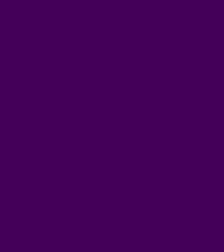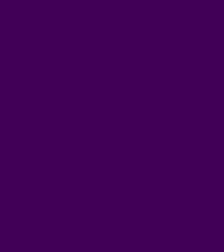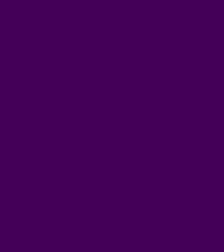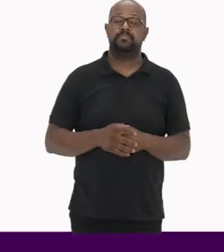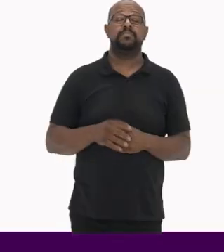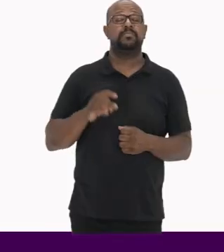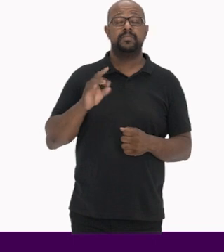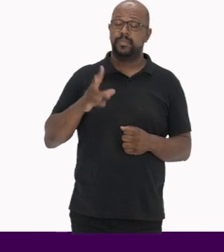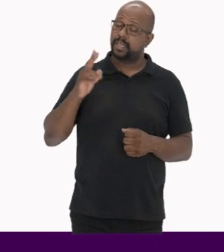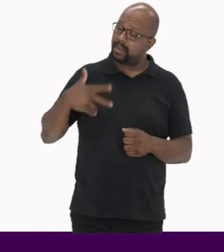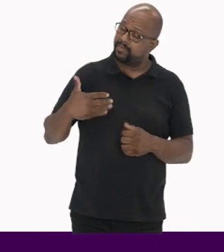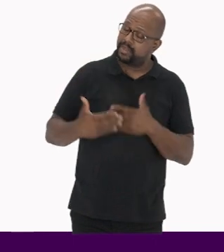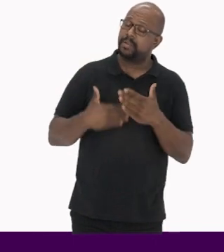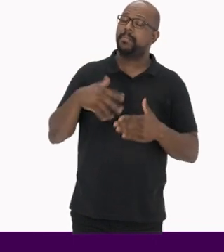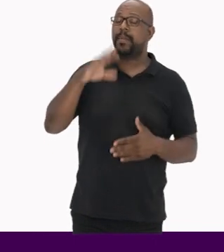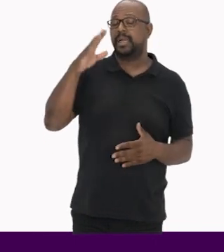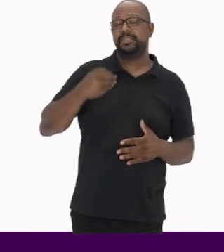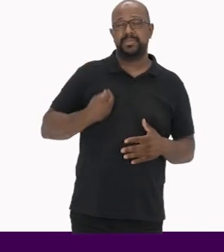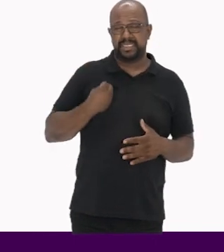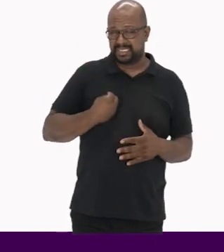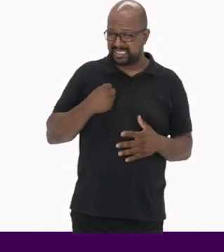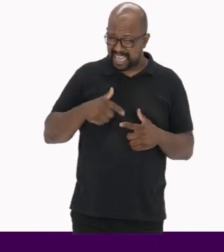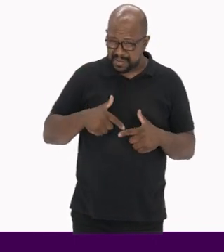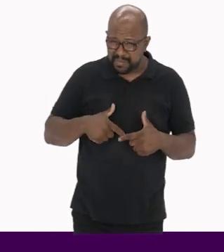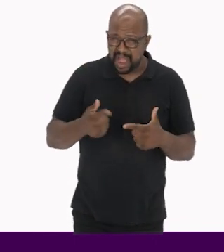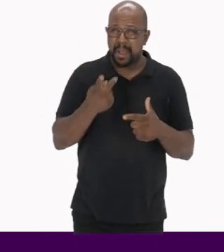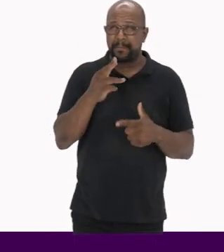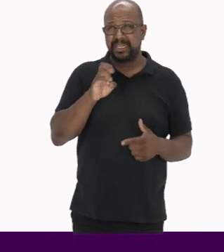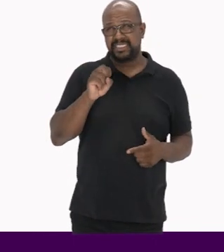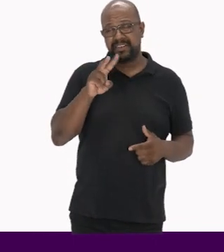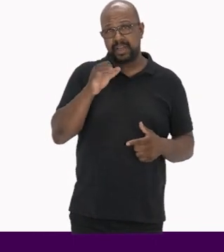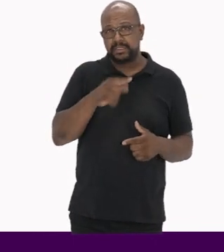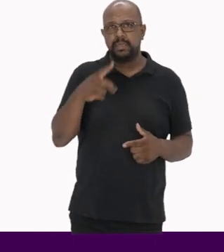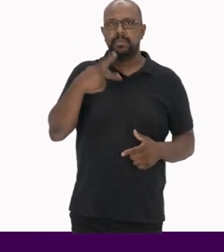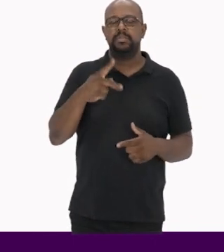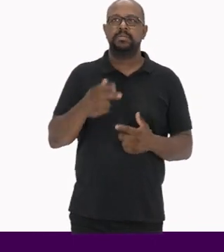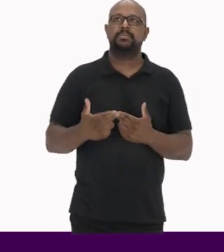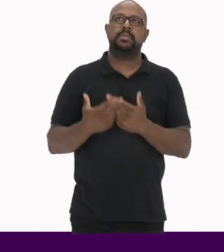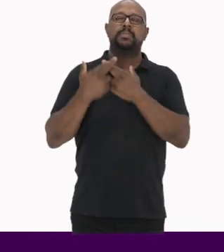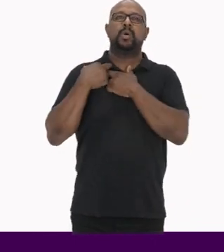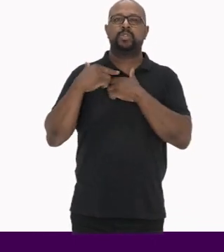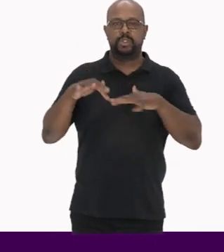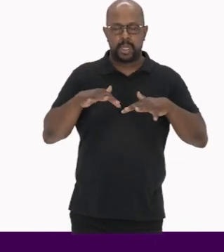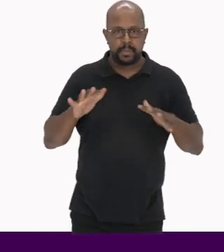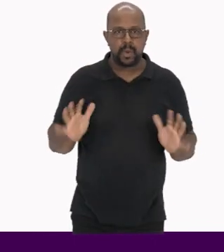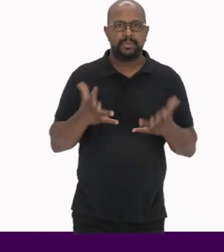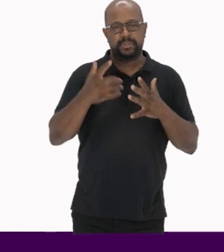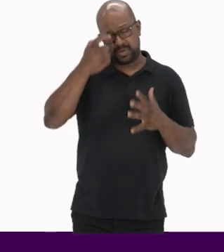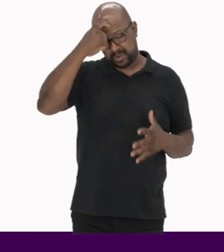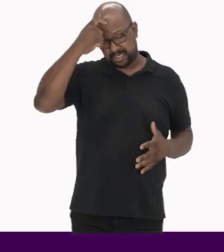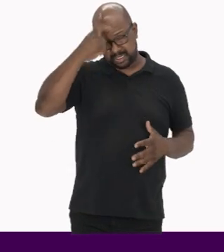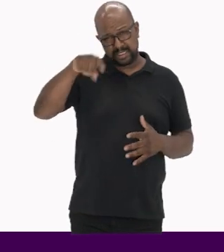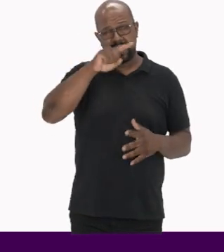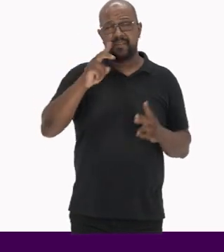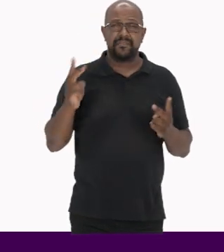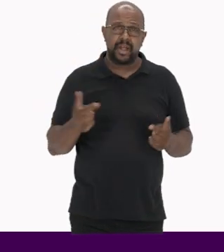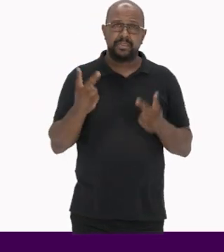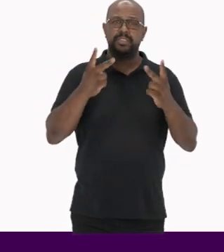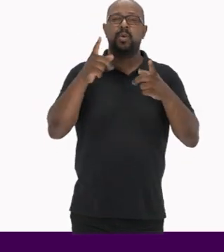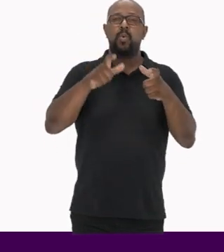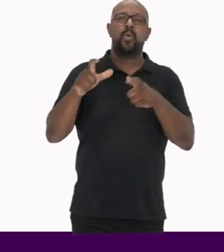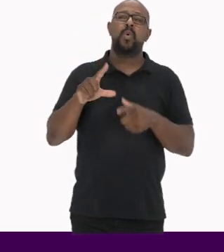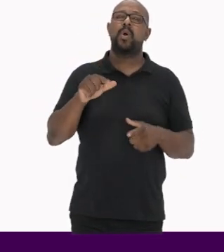Futuras Cada vez mais presente em ações de preservação pelo seu papel de mobilização, conscientização e